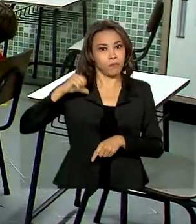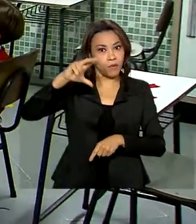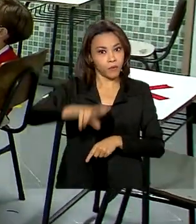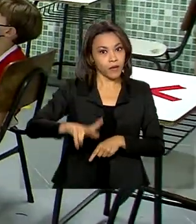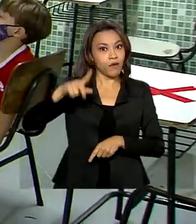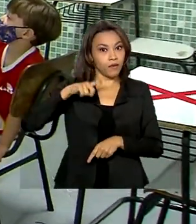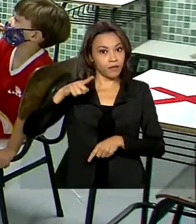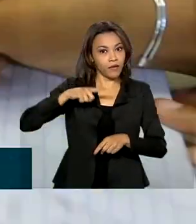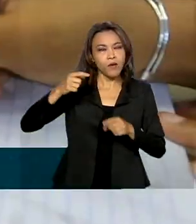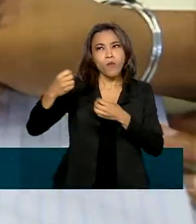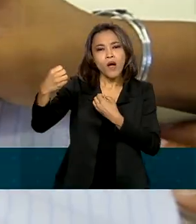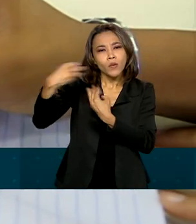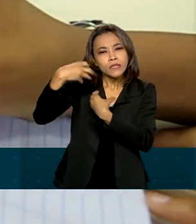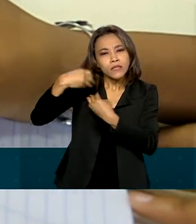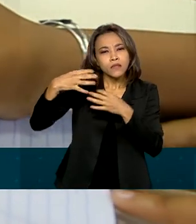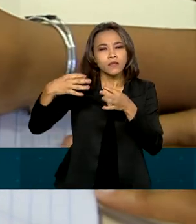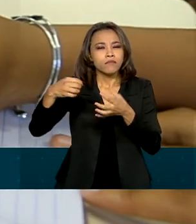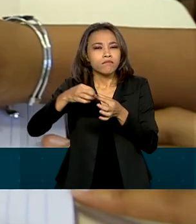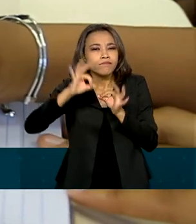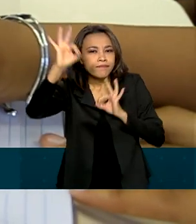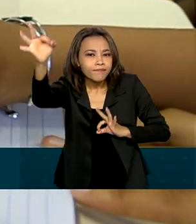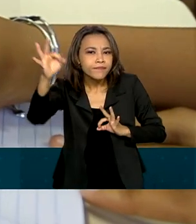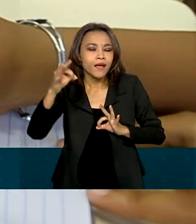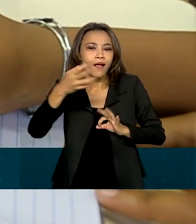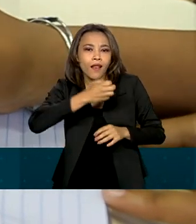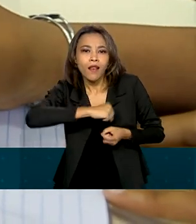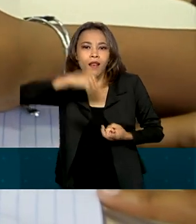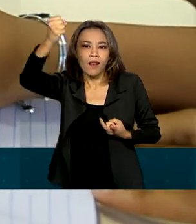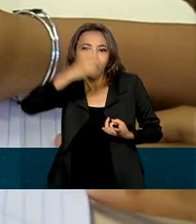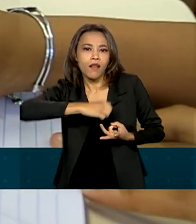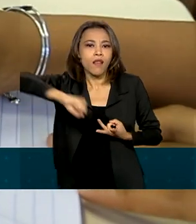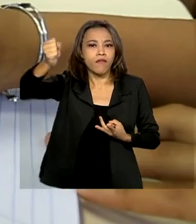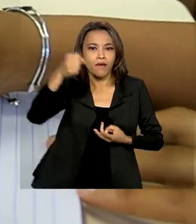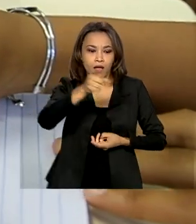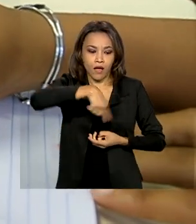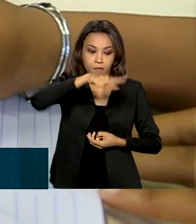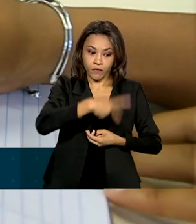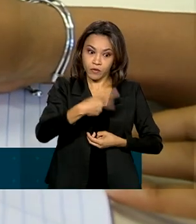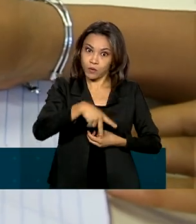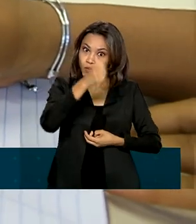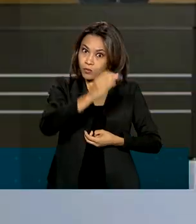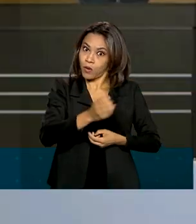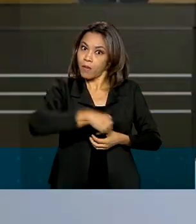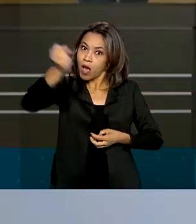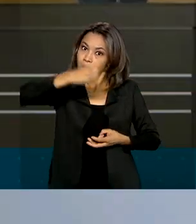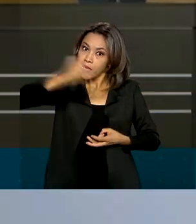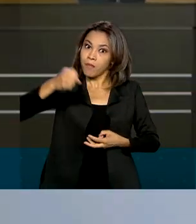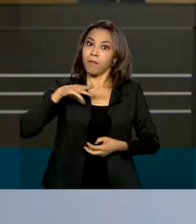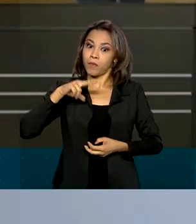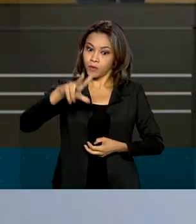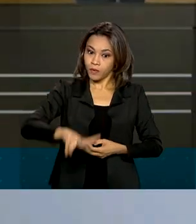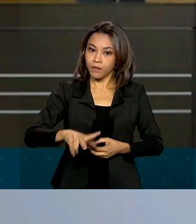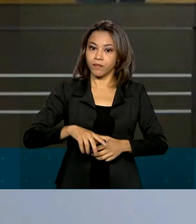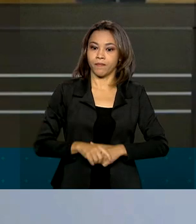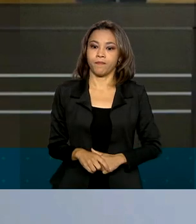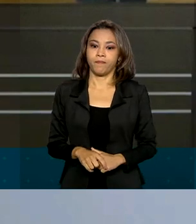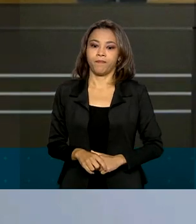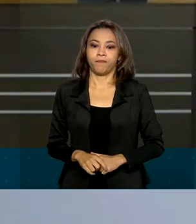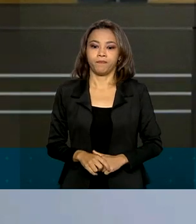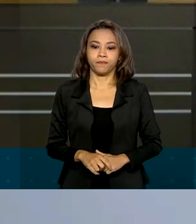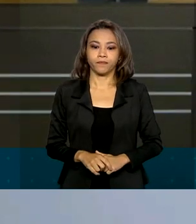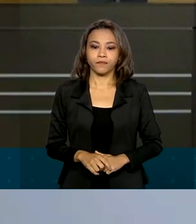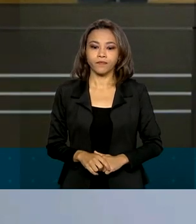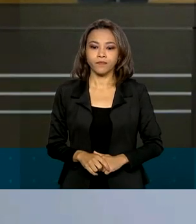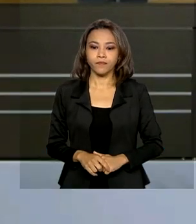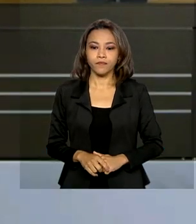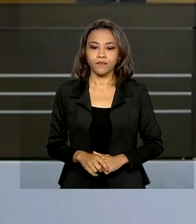além da formação à distância, levar professores brasileiros a Portugal nos próximos dois anos. Os profissionais da educação de Portugal